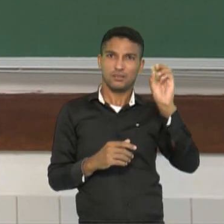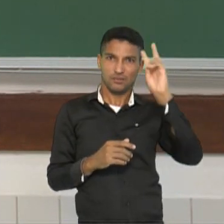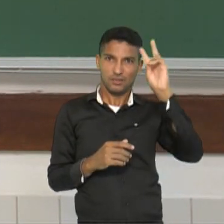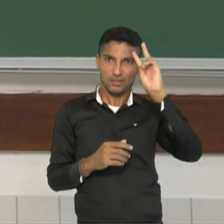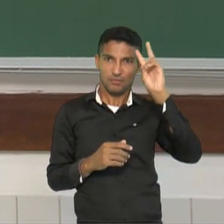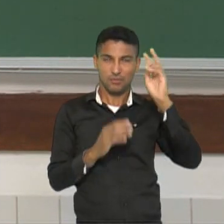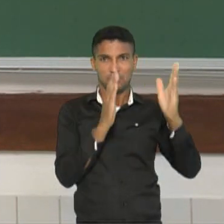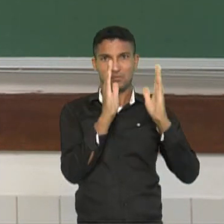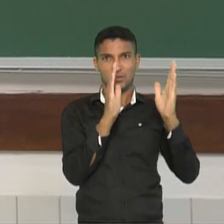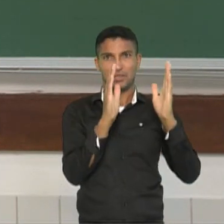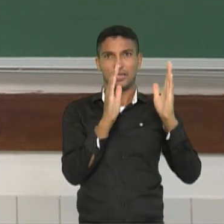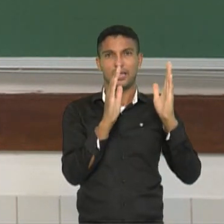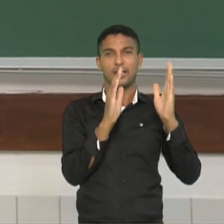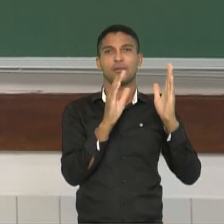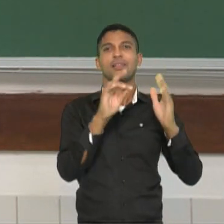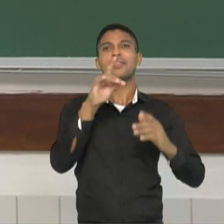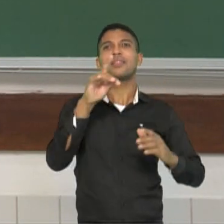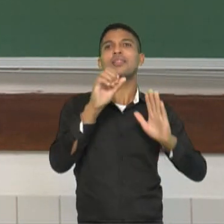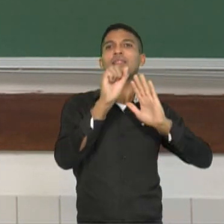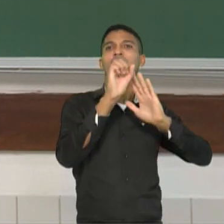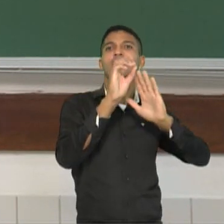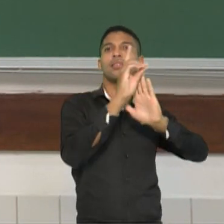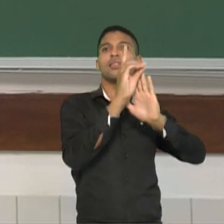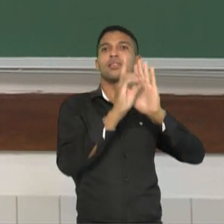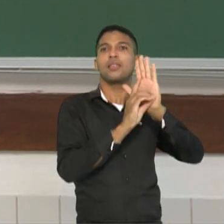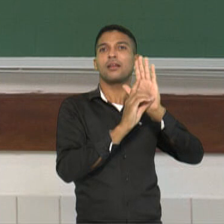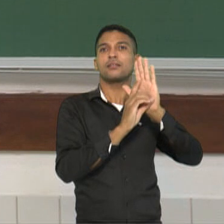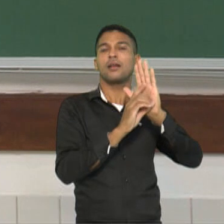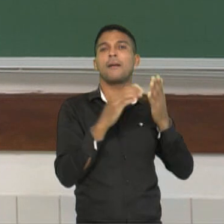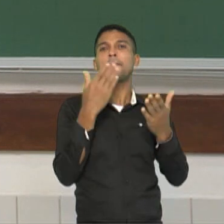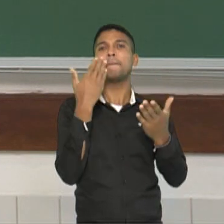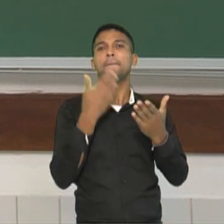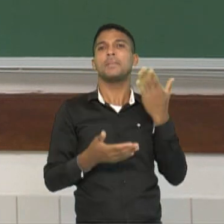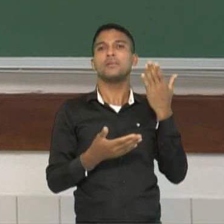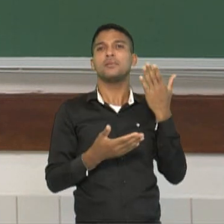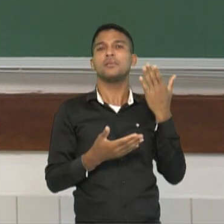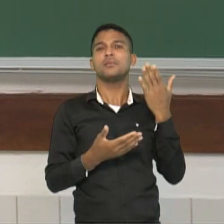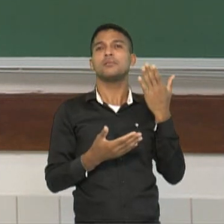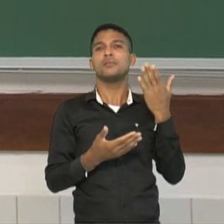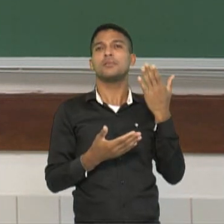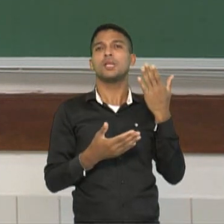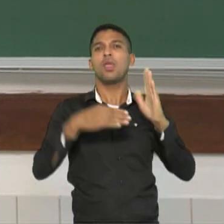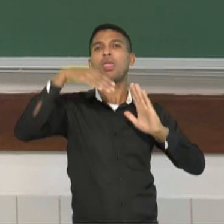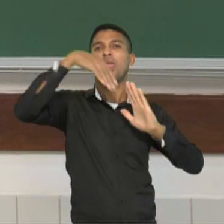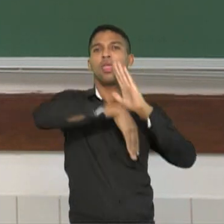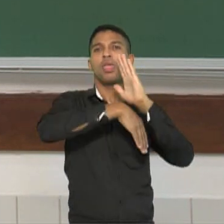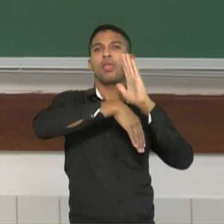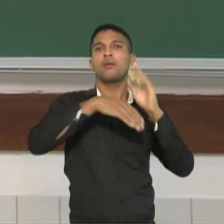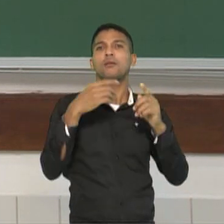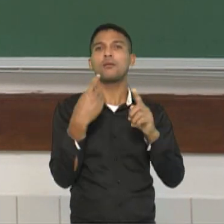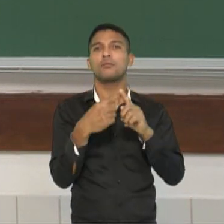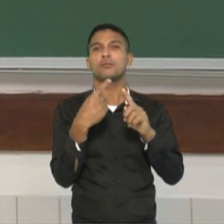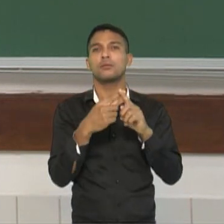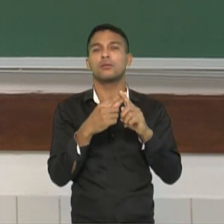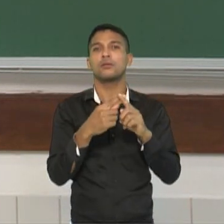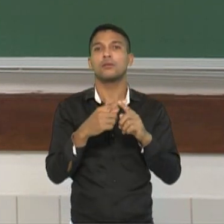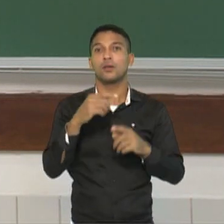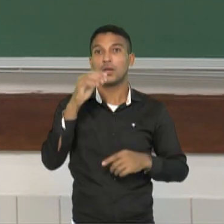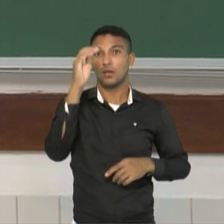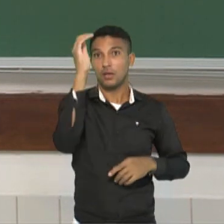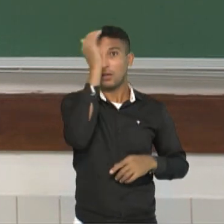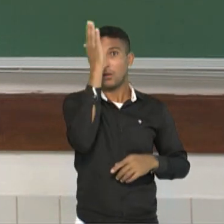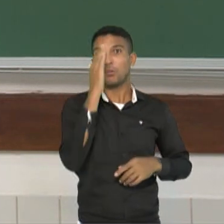conhecida como a década perdida? Justamente porque o país se colocou numa condição de muita